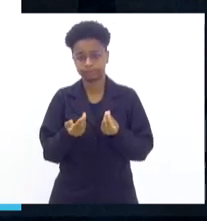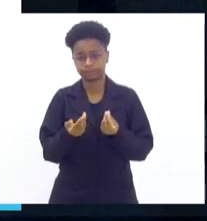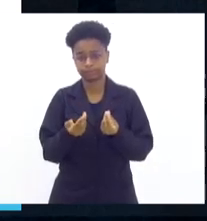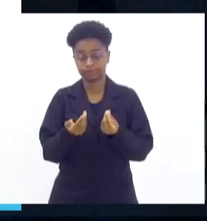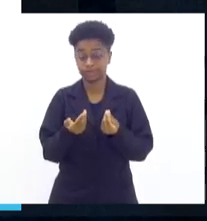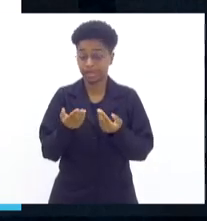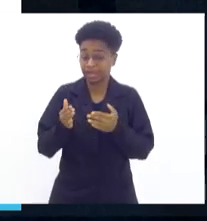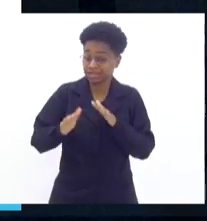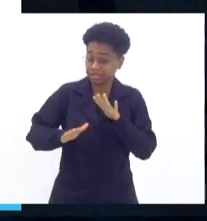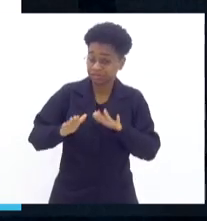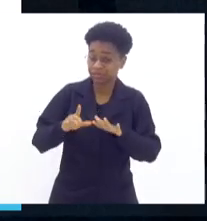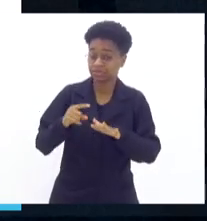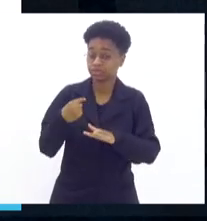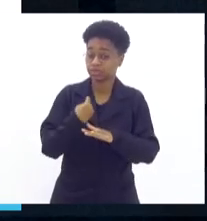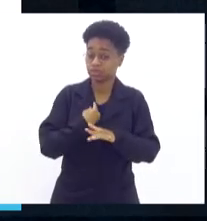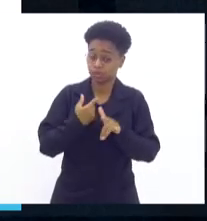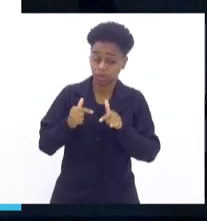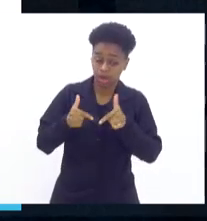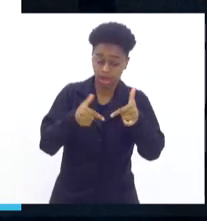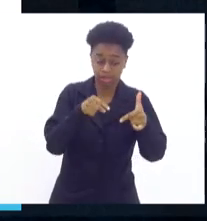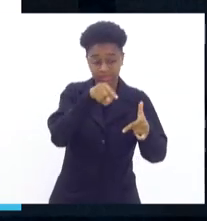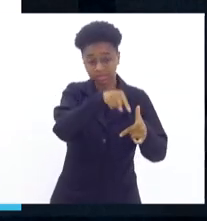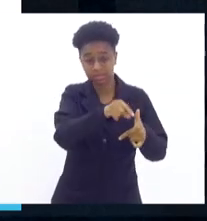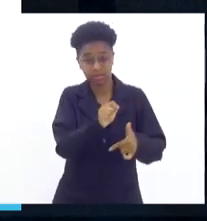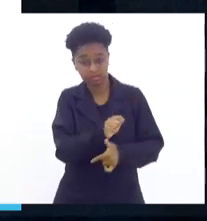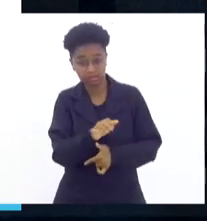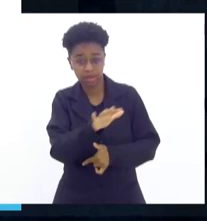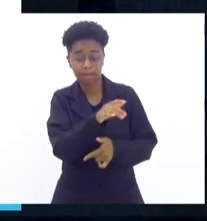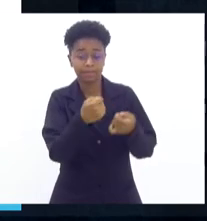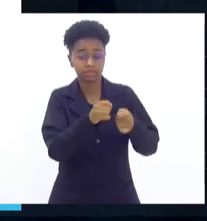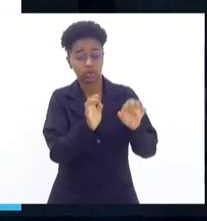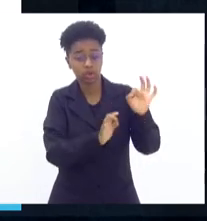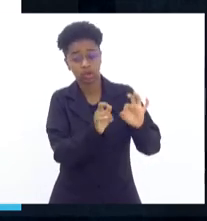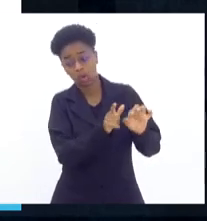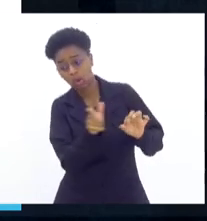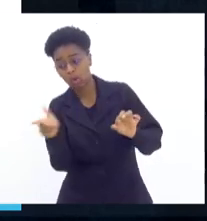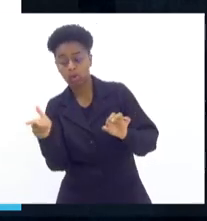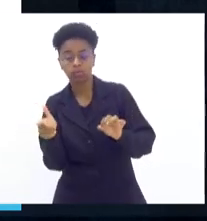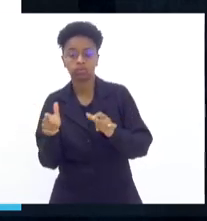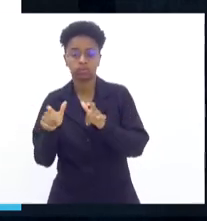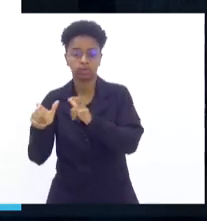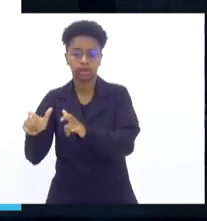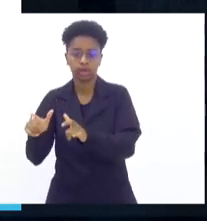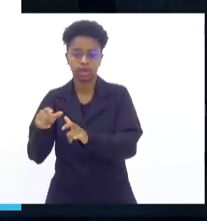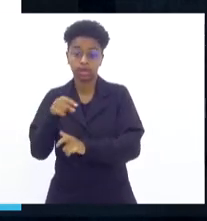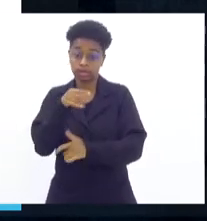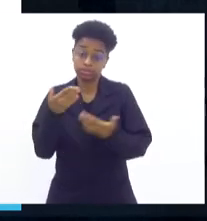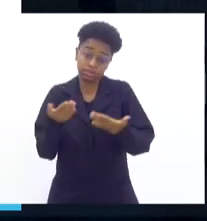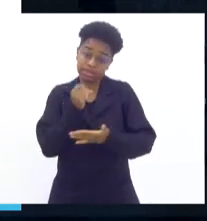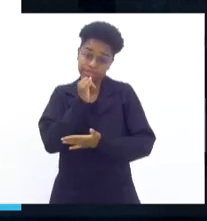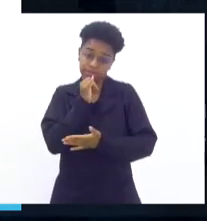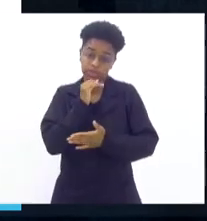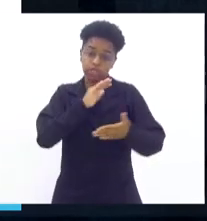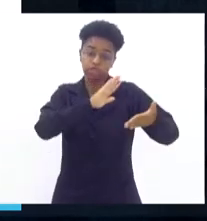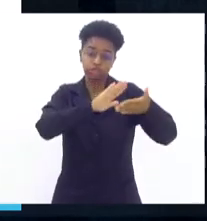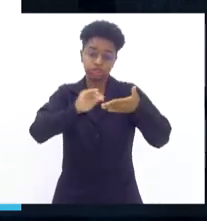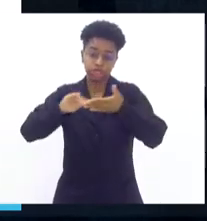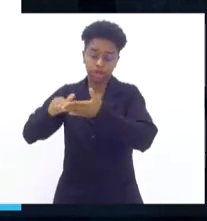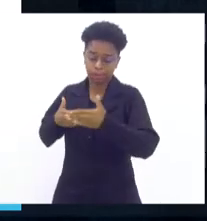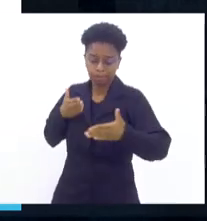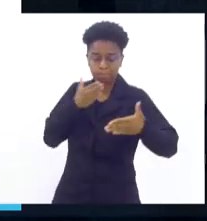muitas das vezes a gente faz a operação em uma comunidade, tem que programar uma operação para outra, e nesse momento aí, que a gente fez a retirada de barricadas de uma comunidade,